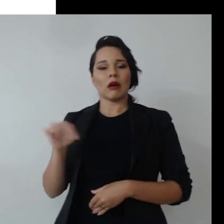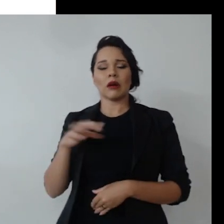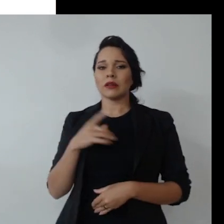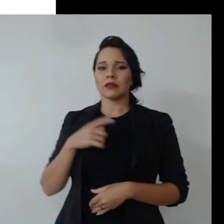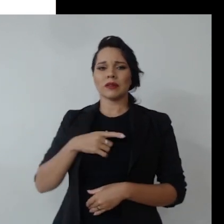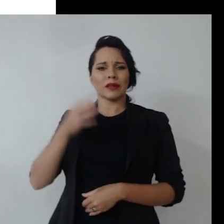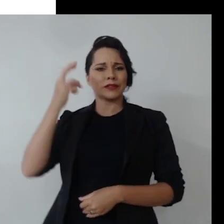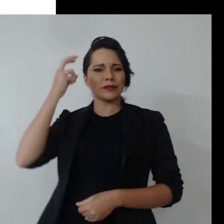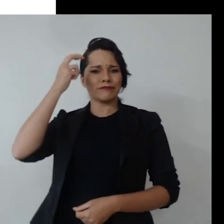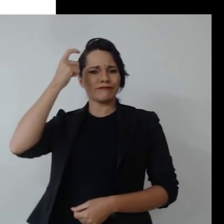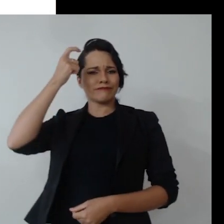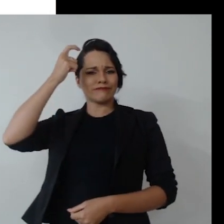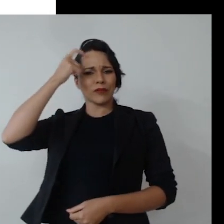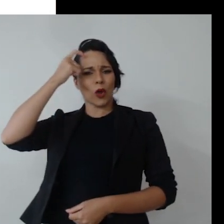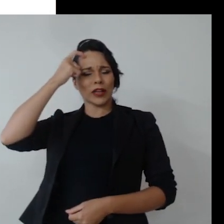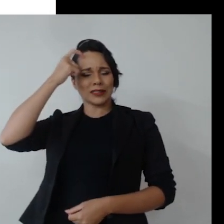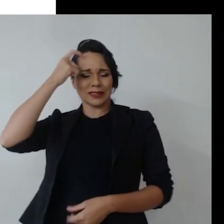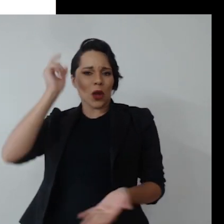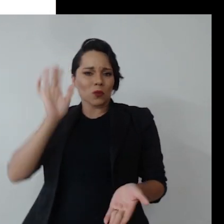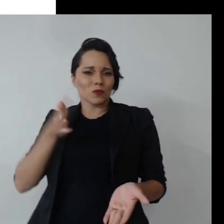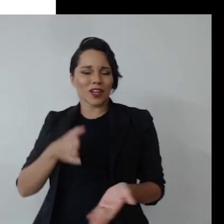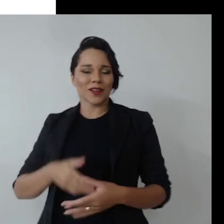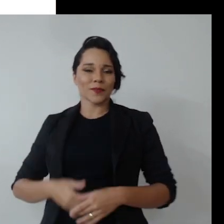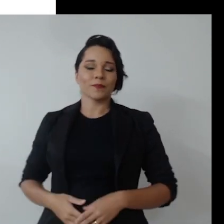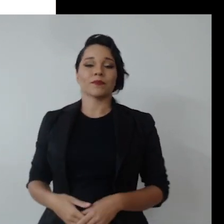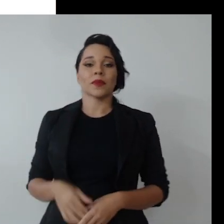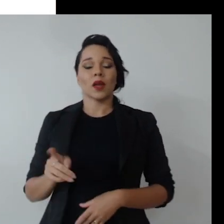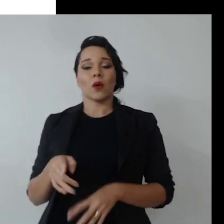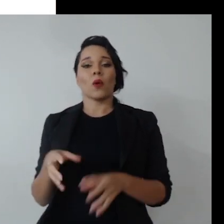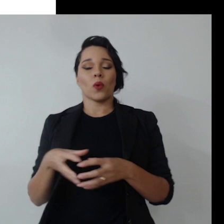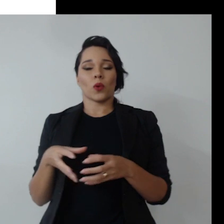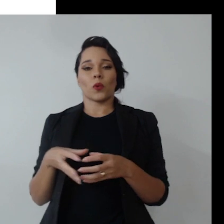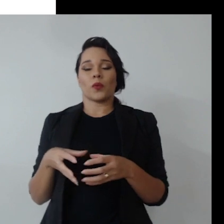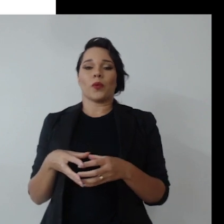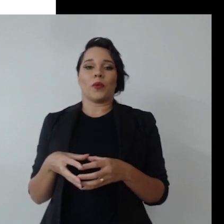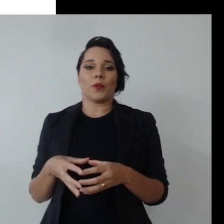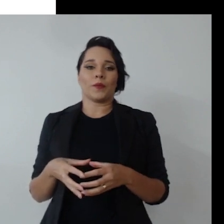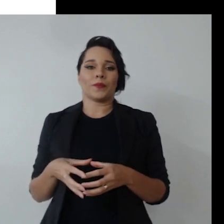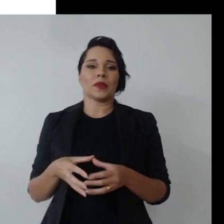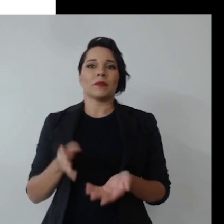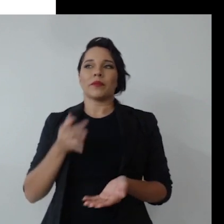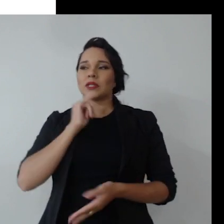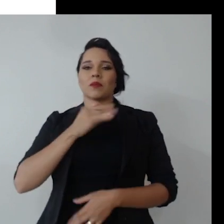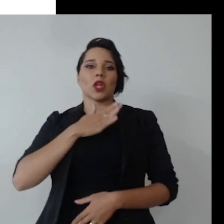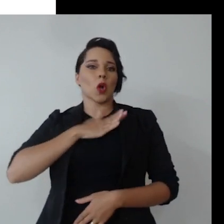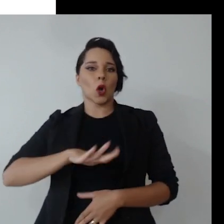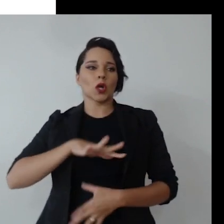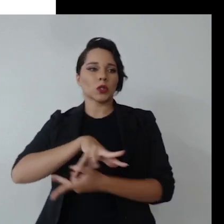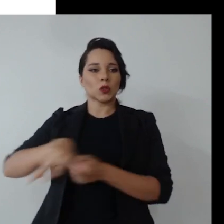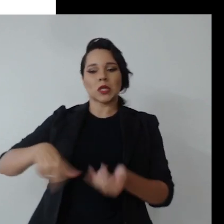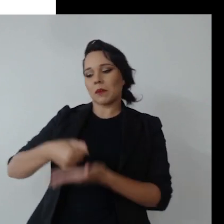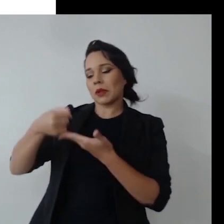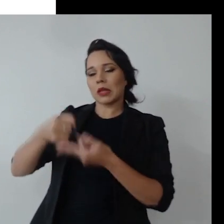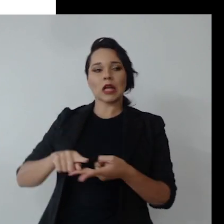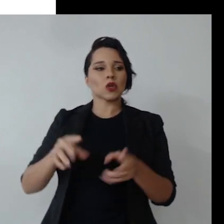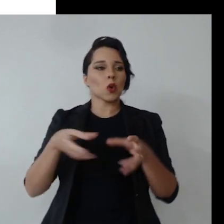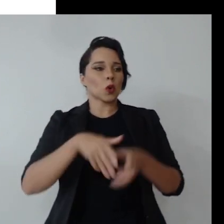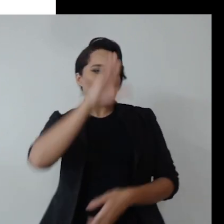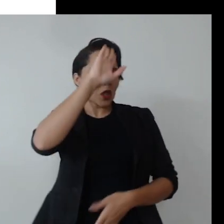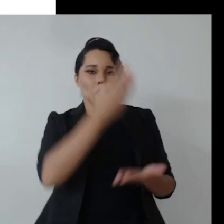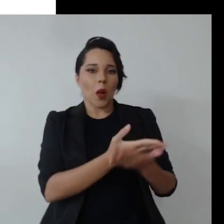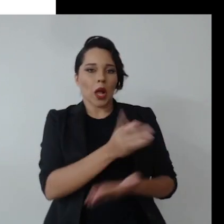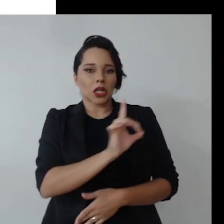isso é cognitivo, é interessante, um grupo que não gosta de sustentabilidade ou não